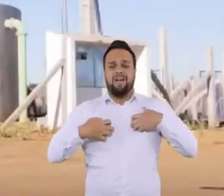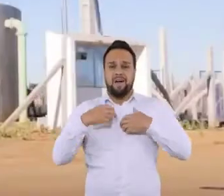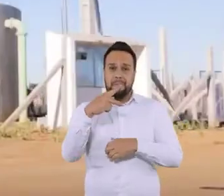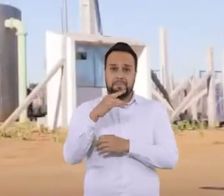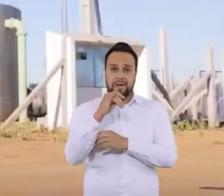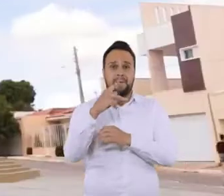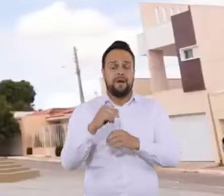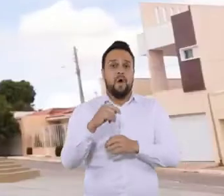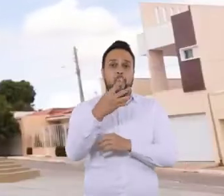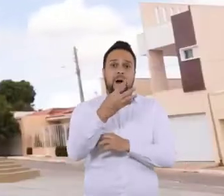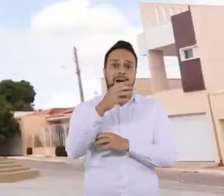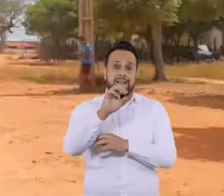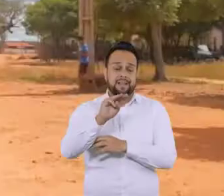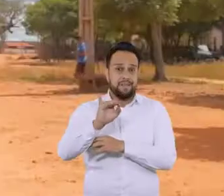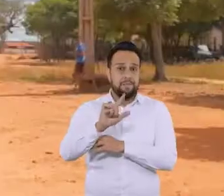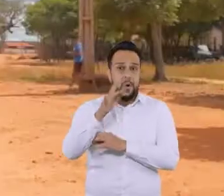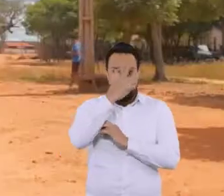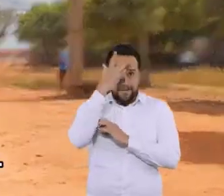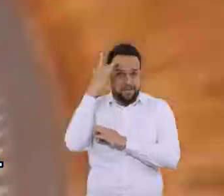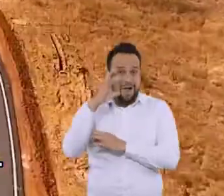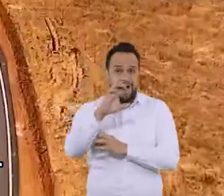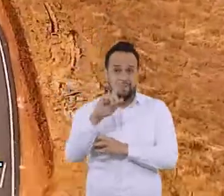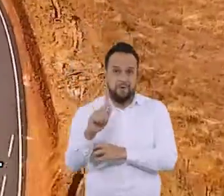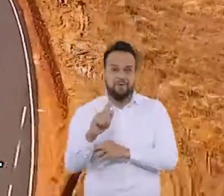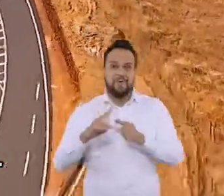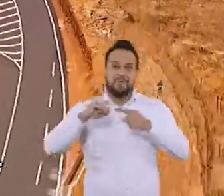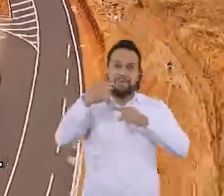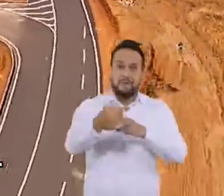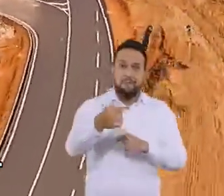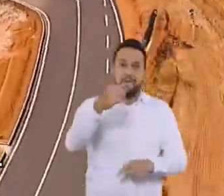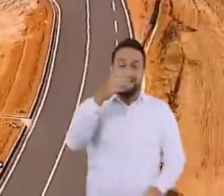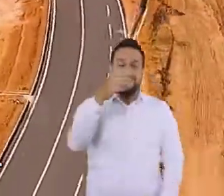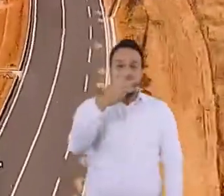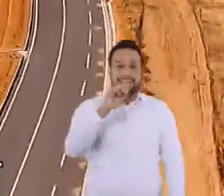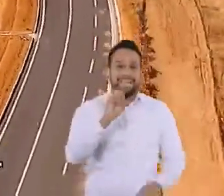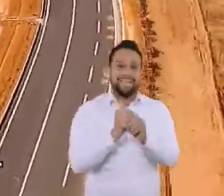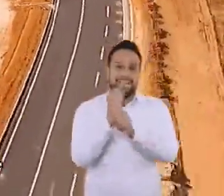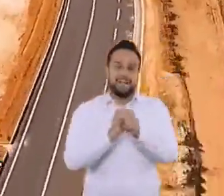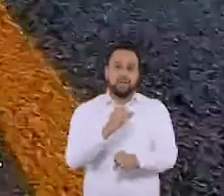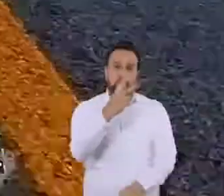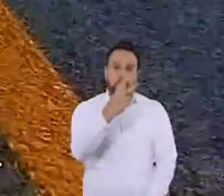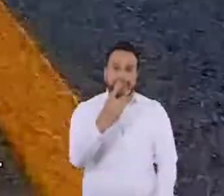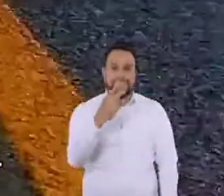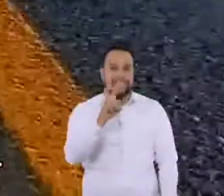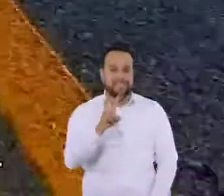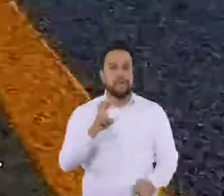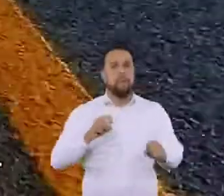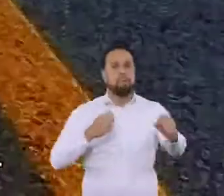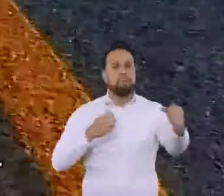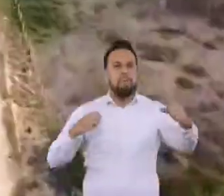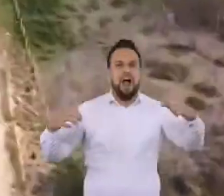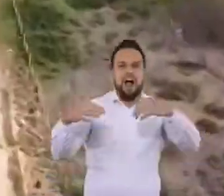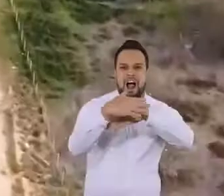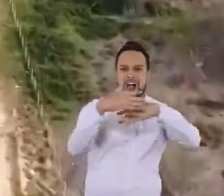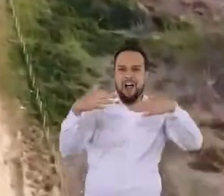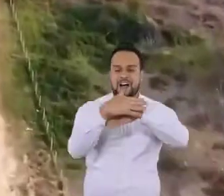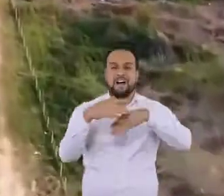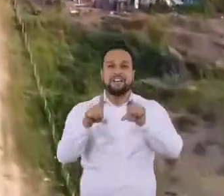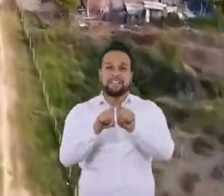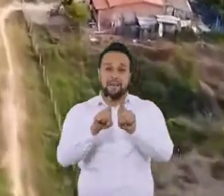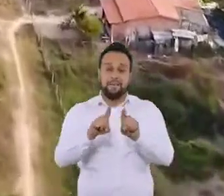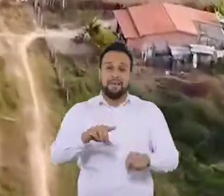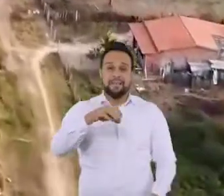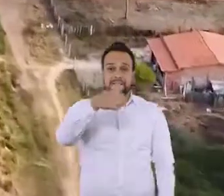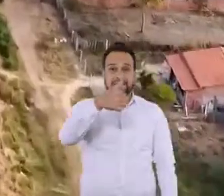-pipa, são os 40 mil campo-alegrenses. Depois de 30 anos, a BR-235 está pavimentada. A BR